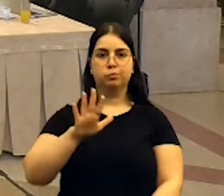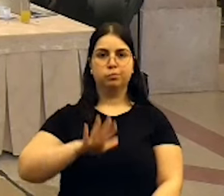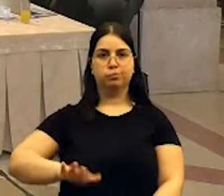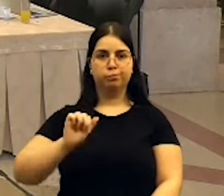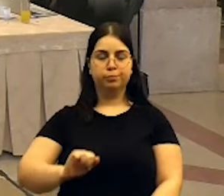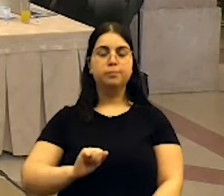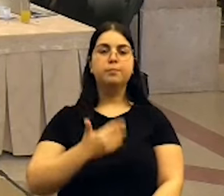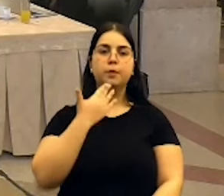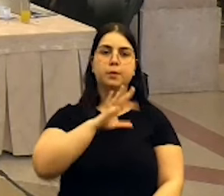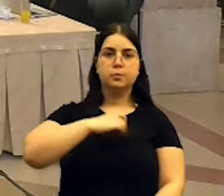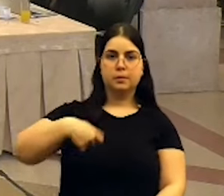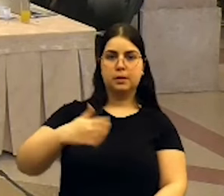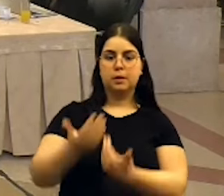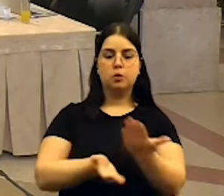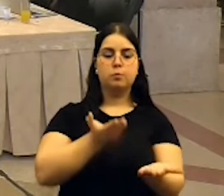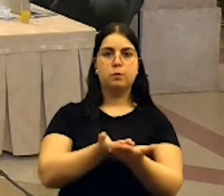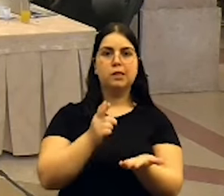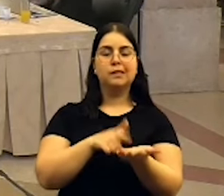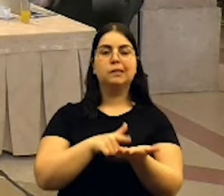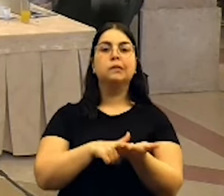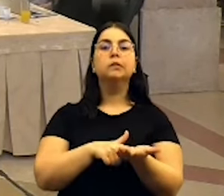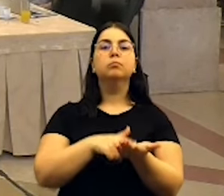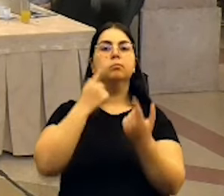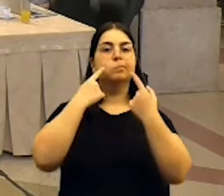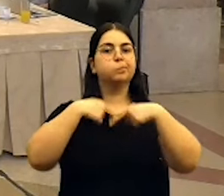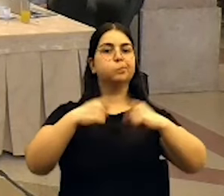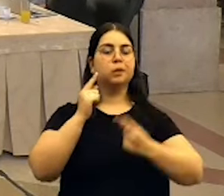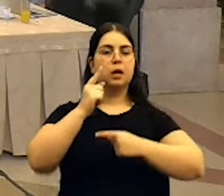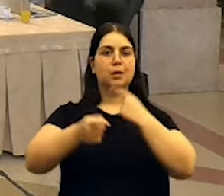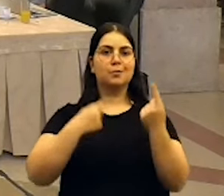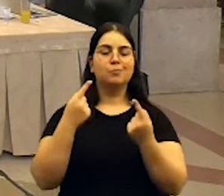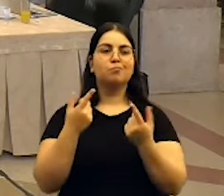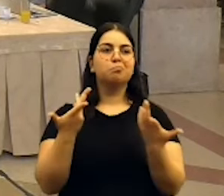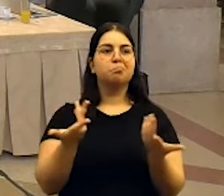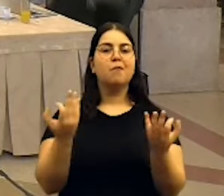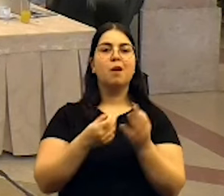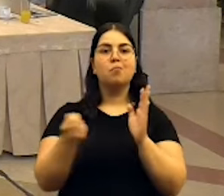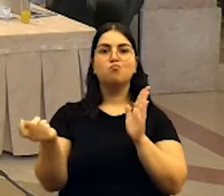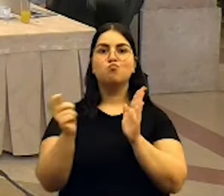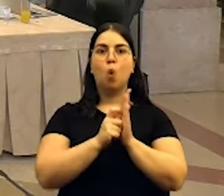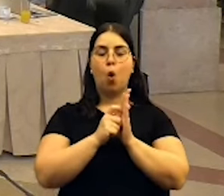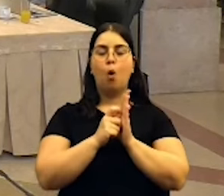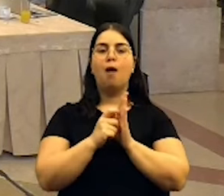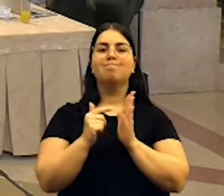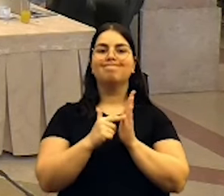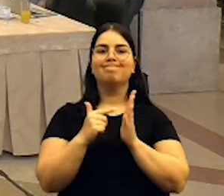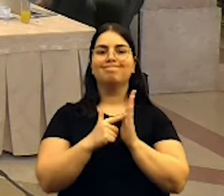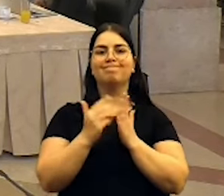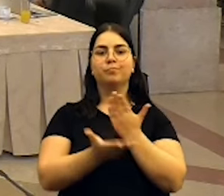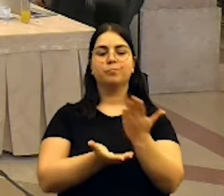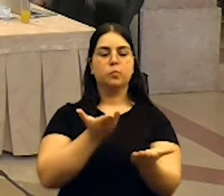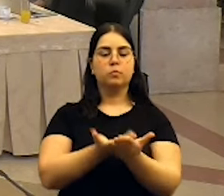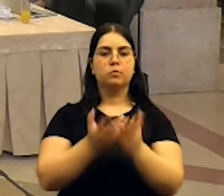A proposta que nós aqui trazemos, portanto temos hoje com felicidade agendada, é uma proposta